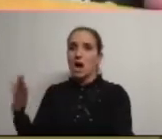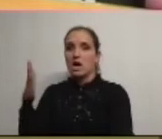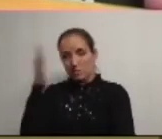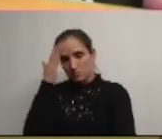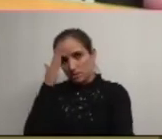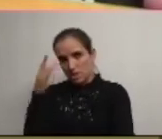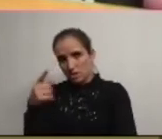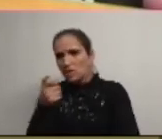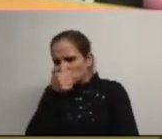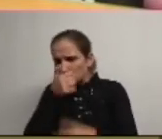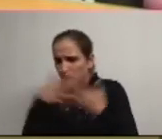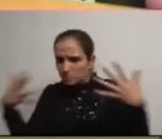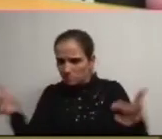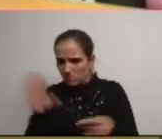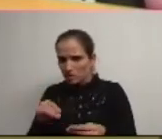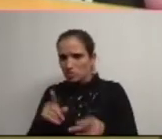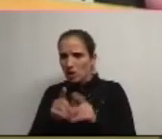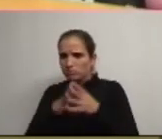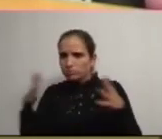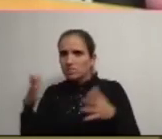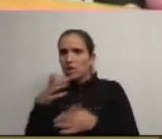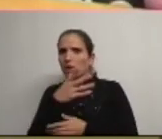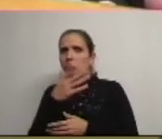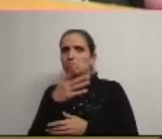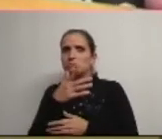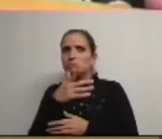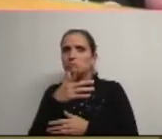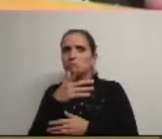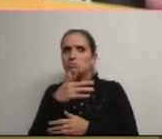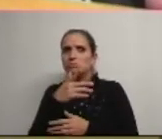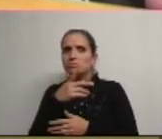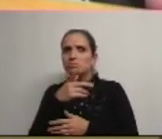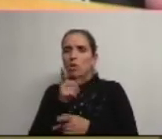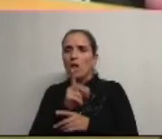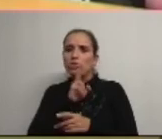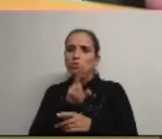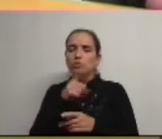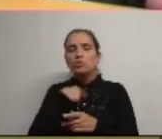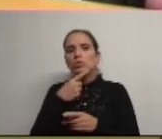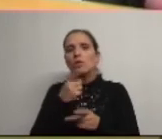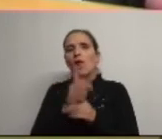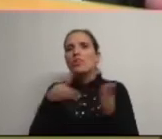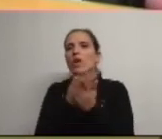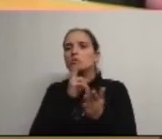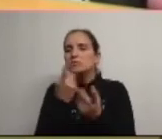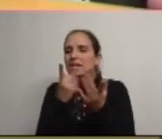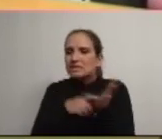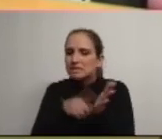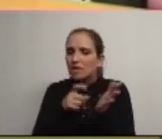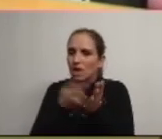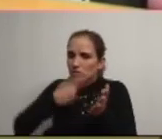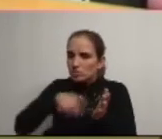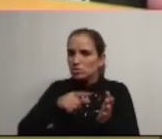com maior capacidade e para custar menos para responder àquilo que nós achamos que são as necessidades do